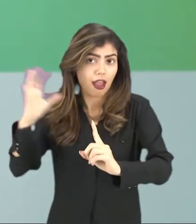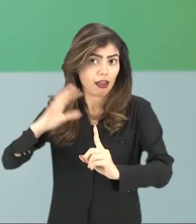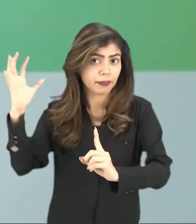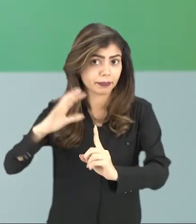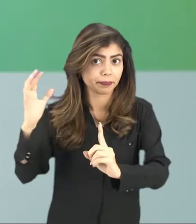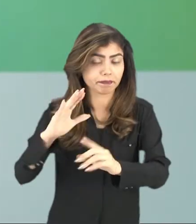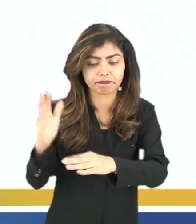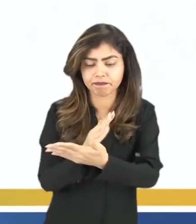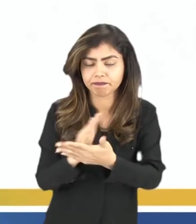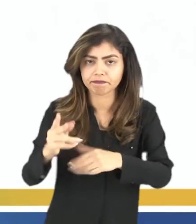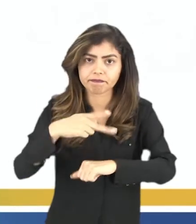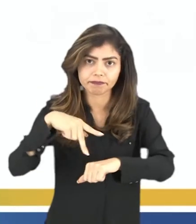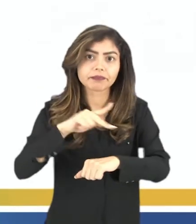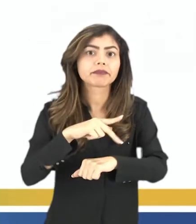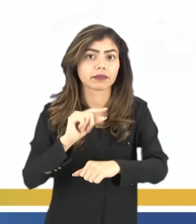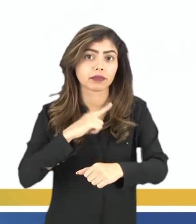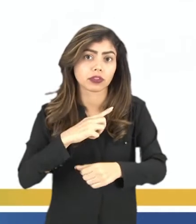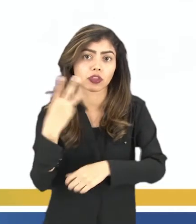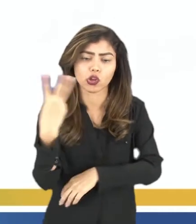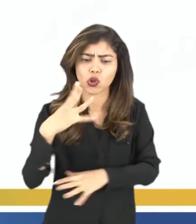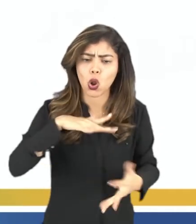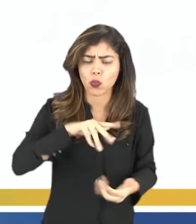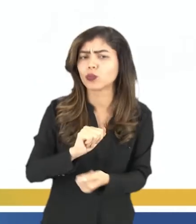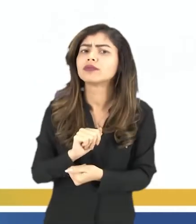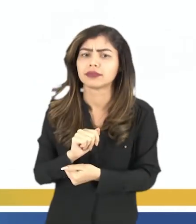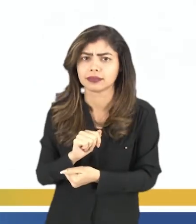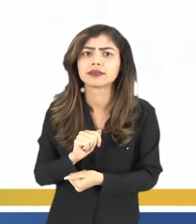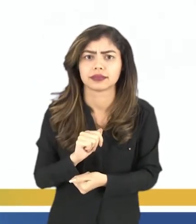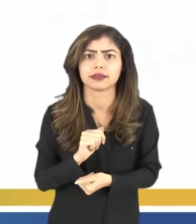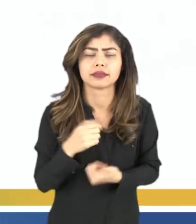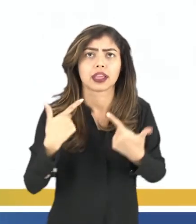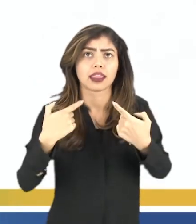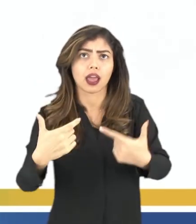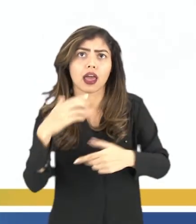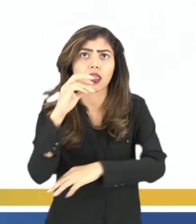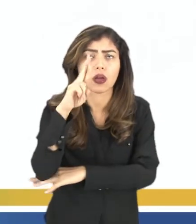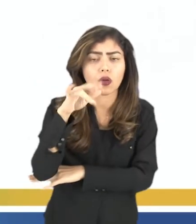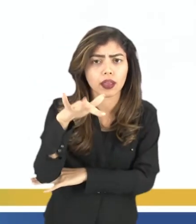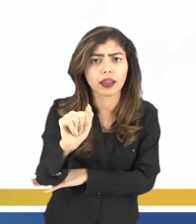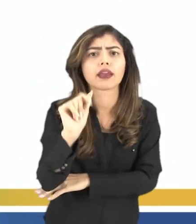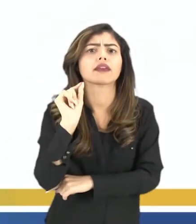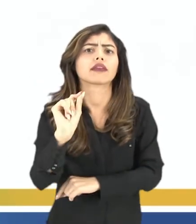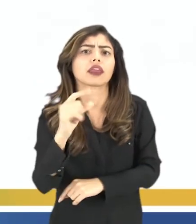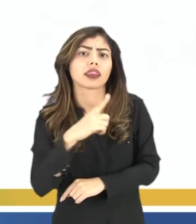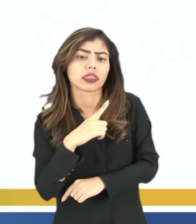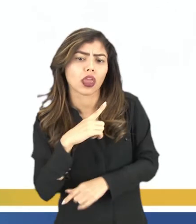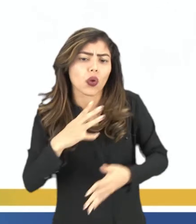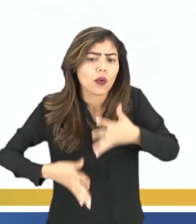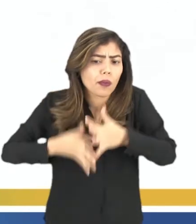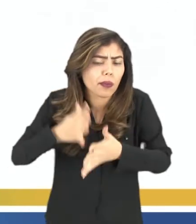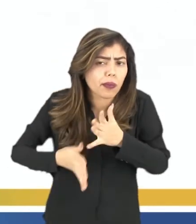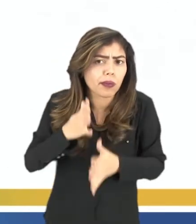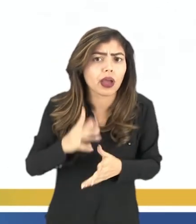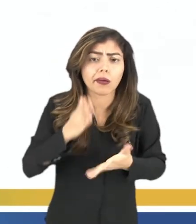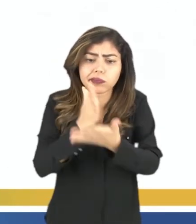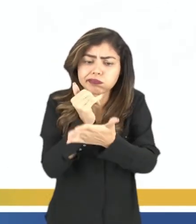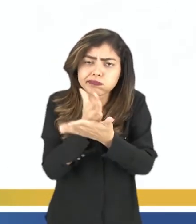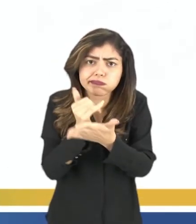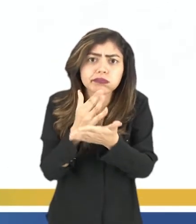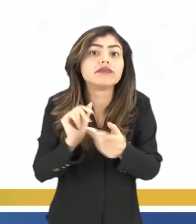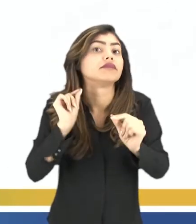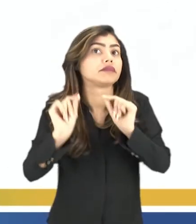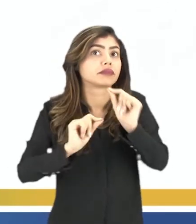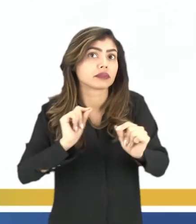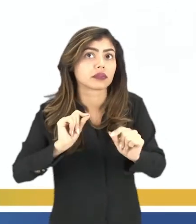países, principalmente, no Terceiro Mundo, né? Na Guerra da Coreia, a gente tem um conflito, né? Que divide, aí,